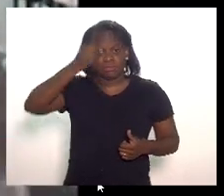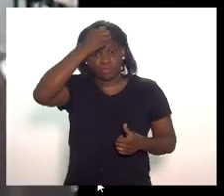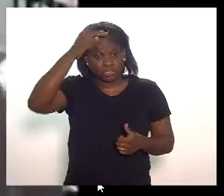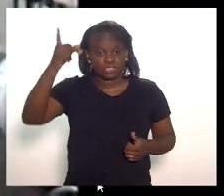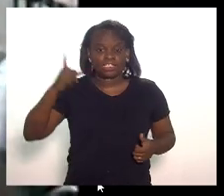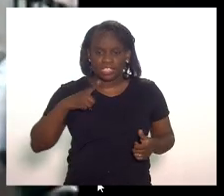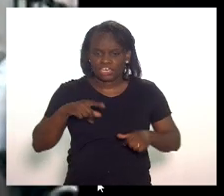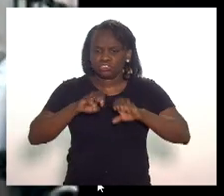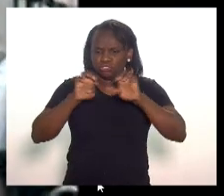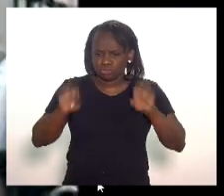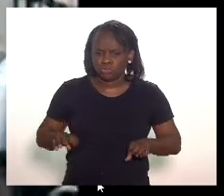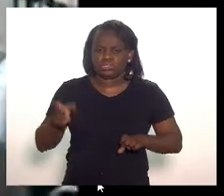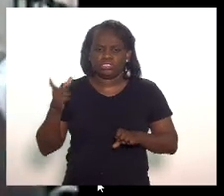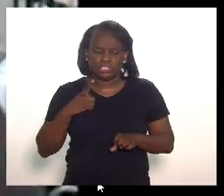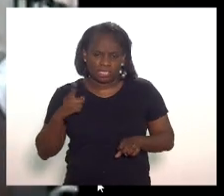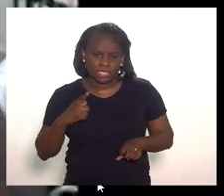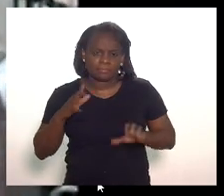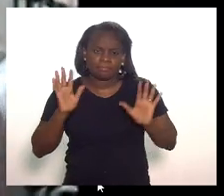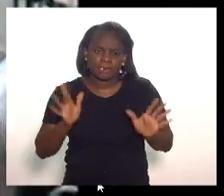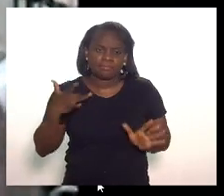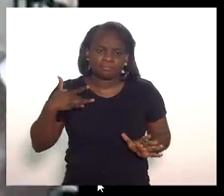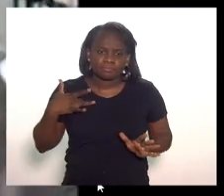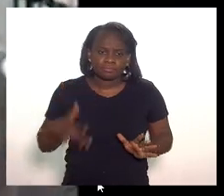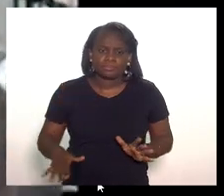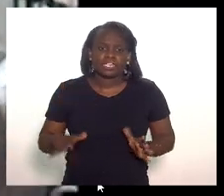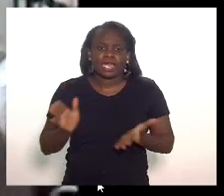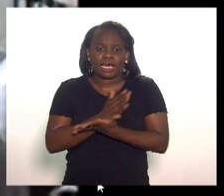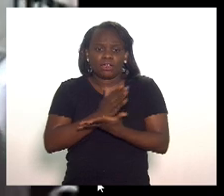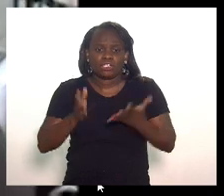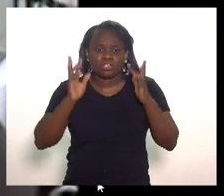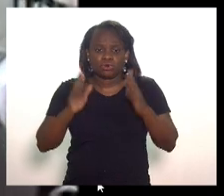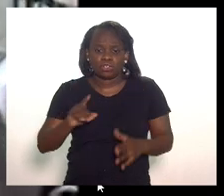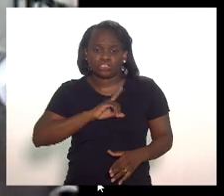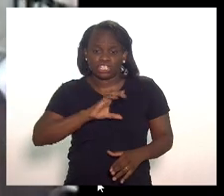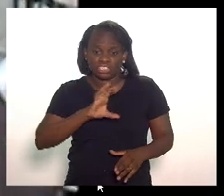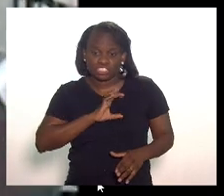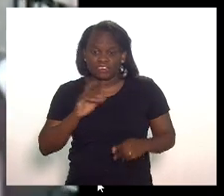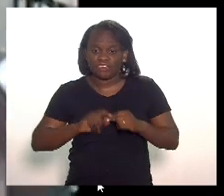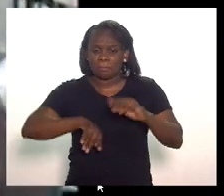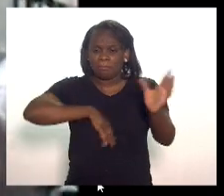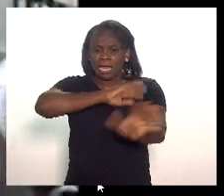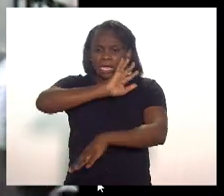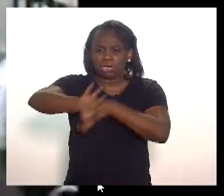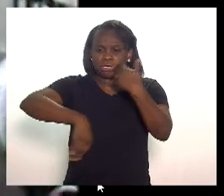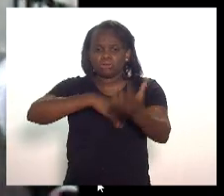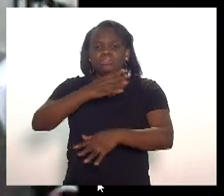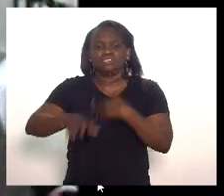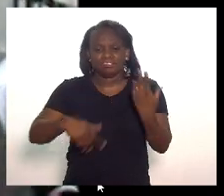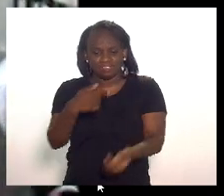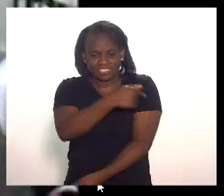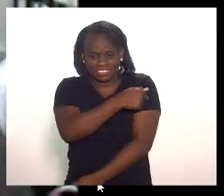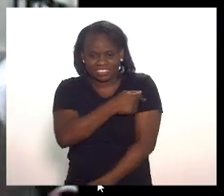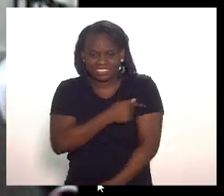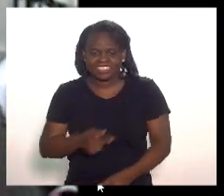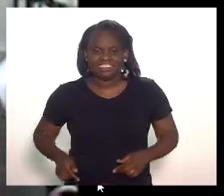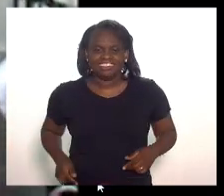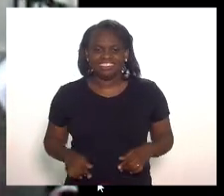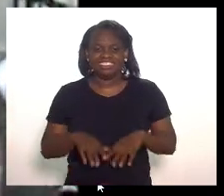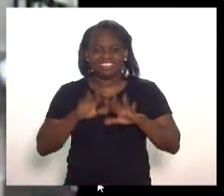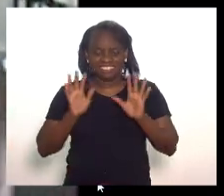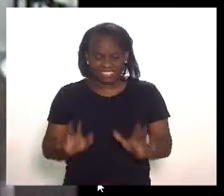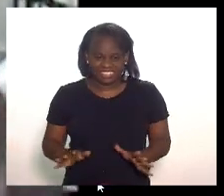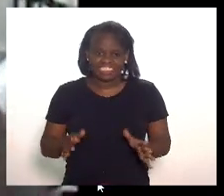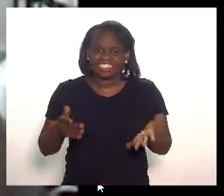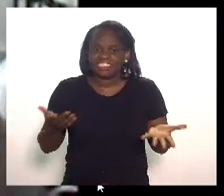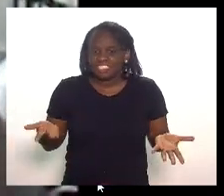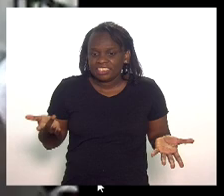tem estrutura para isso lamentável são os que fazem como tem feito o Duque de Caxias que fazem bagunça com o processo de vacinação agora de resto